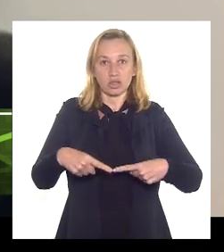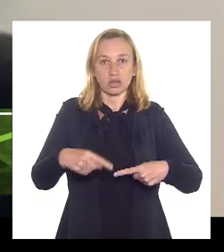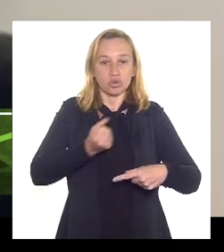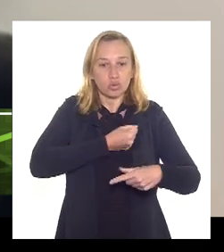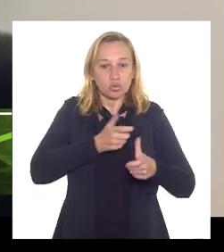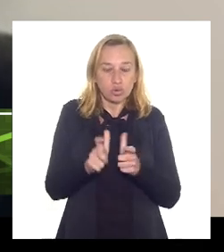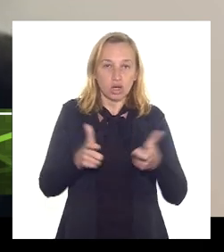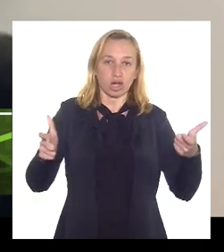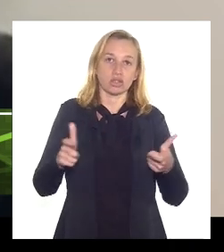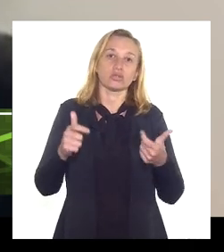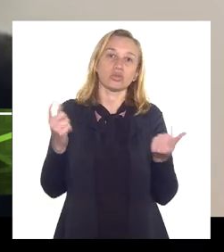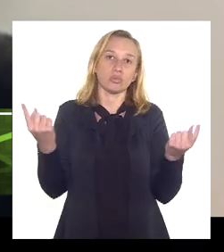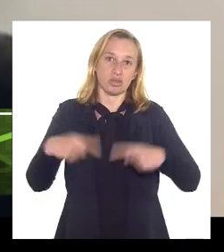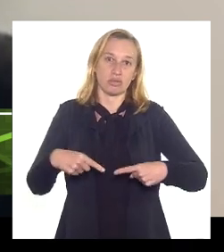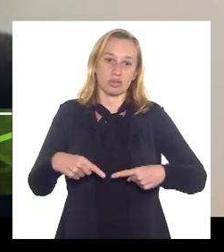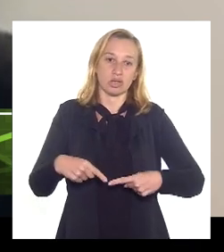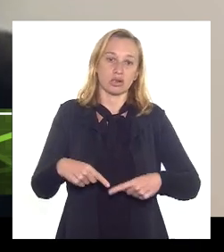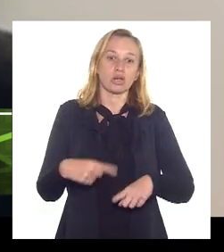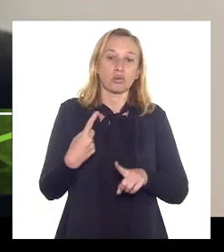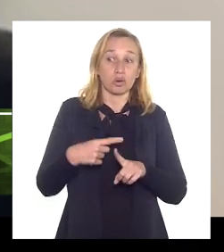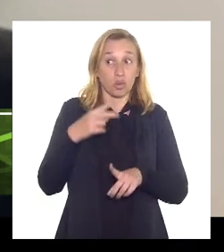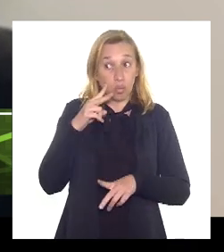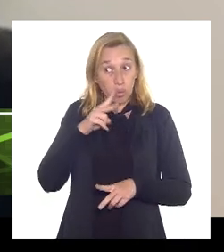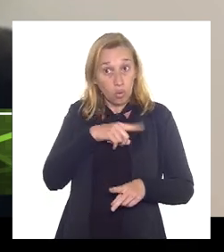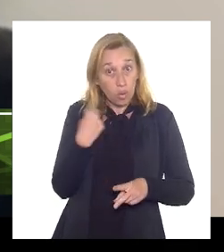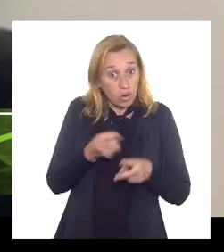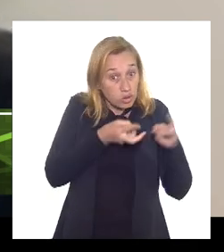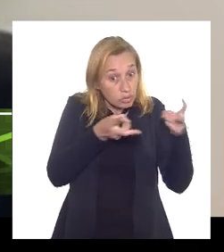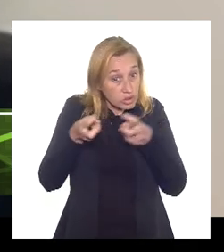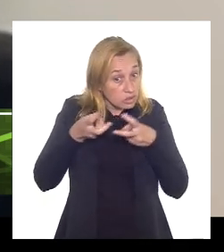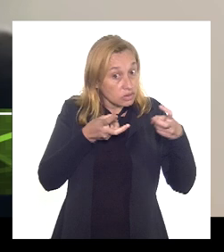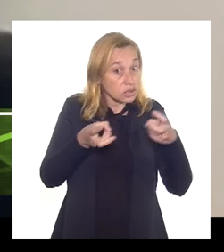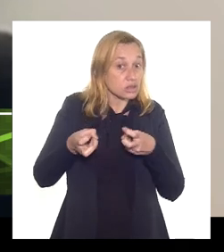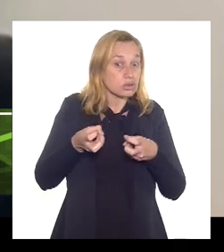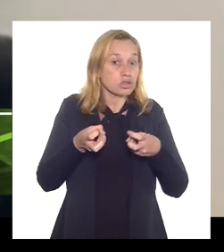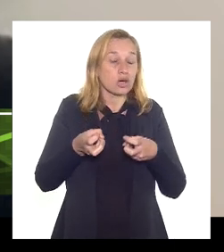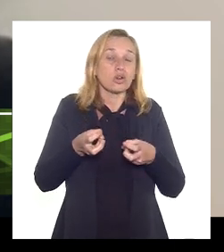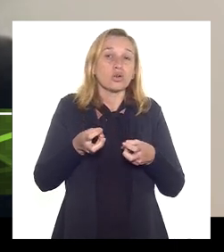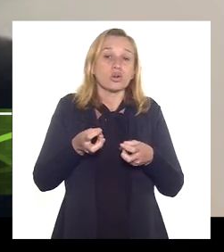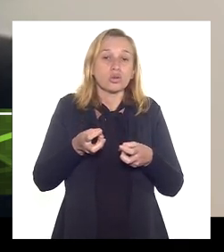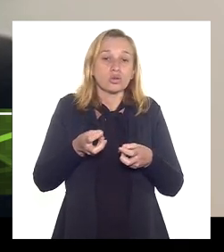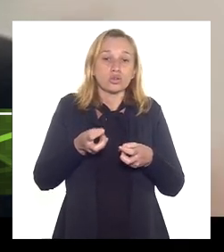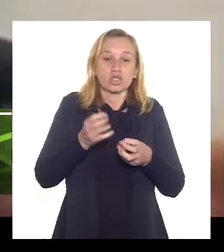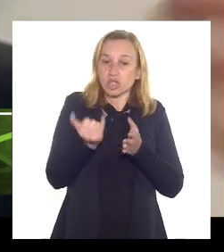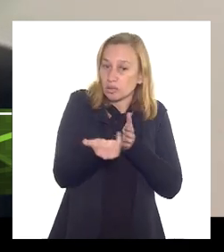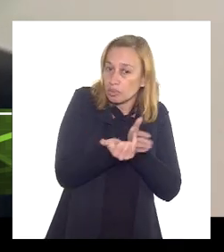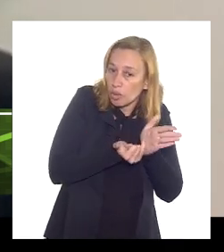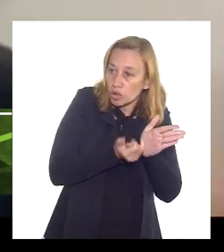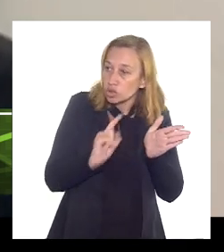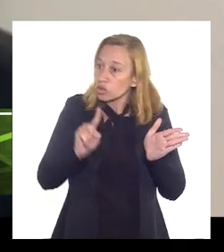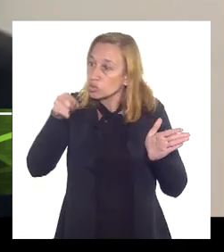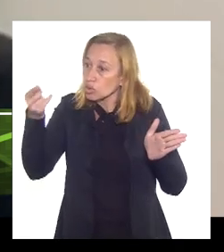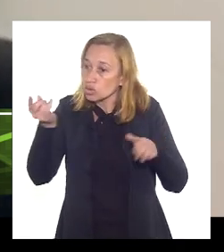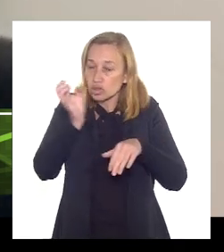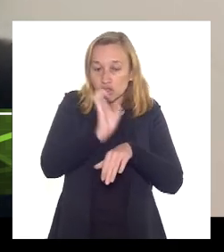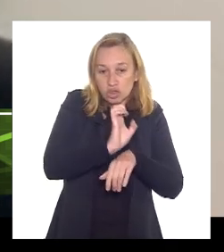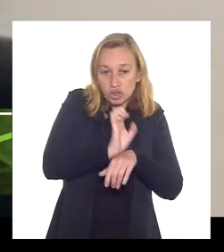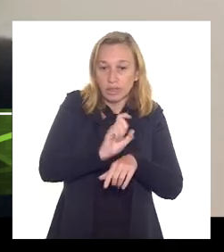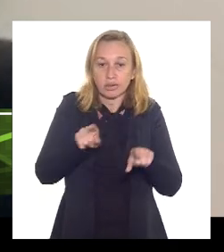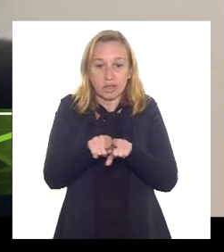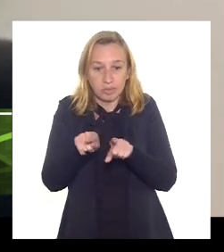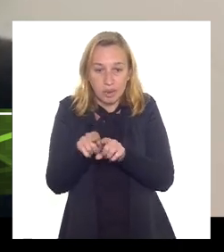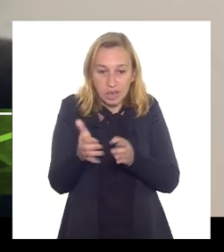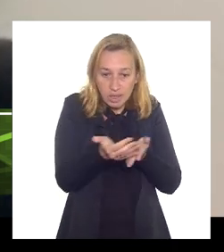competitividade, porque, como nós vemos, a questão aí dos impostos, que os outros estados também estão tratando,